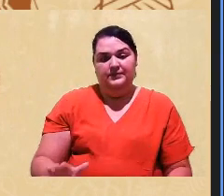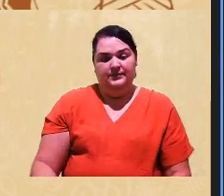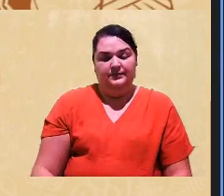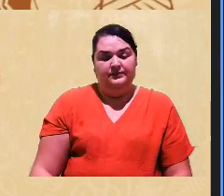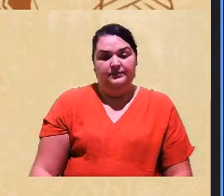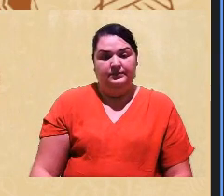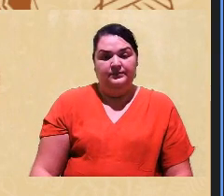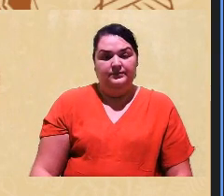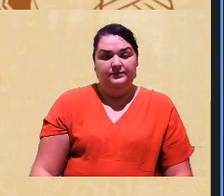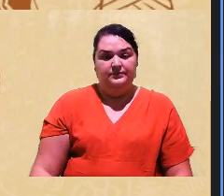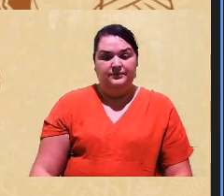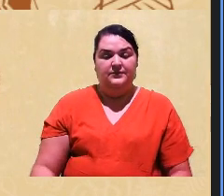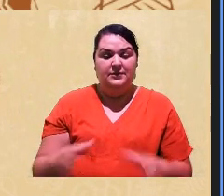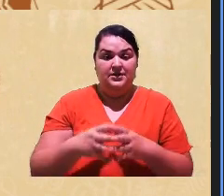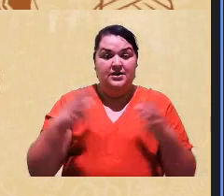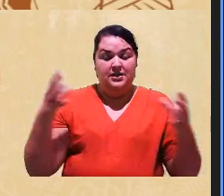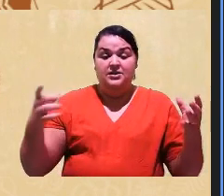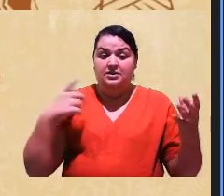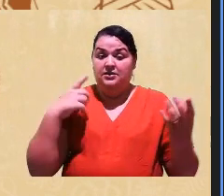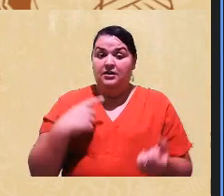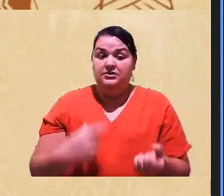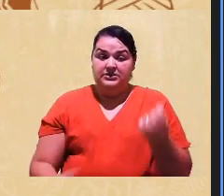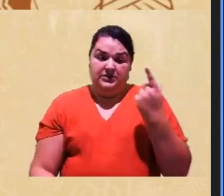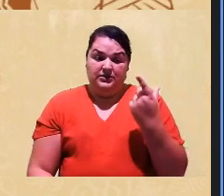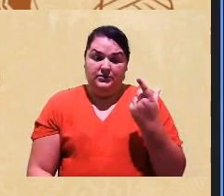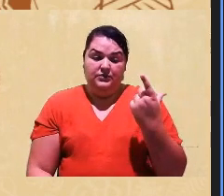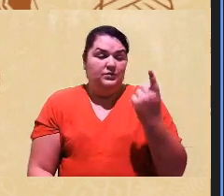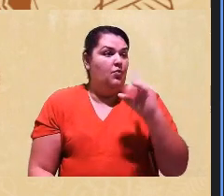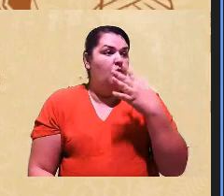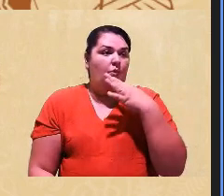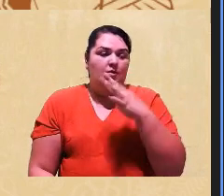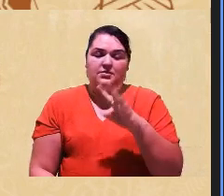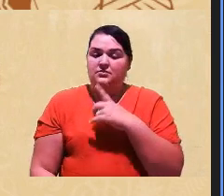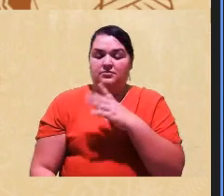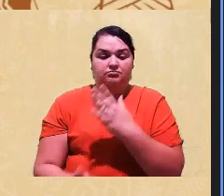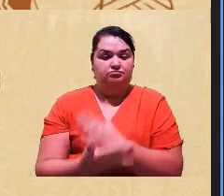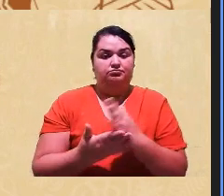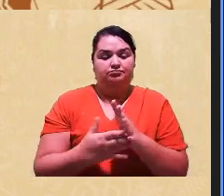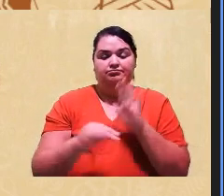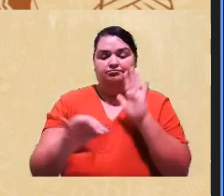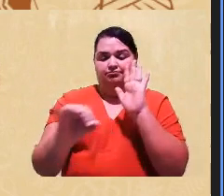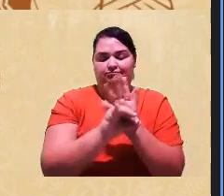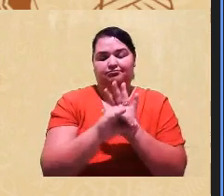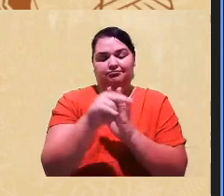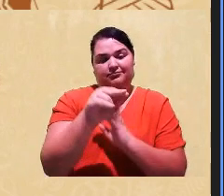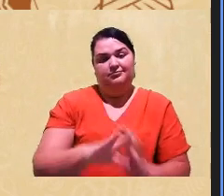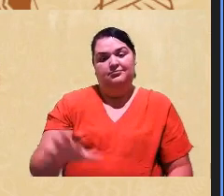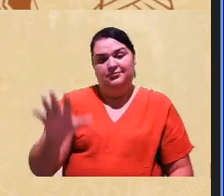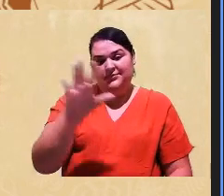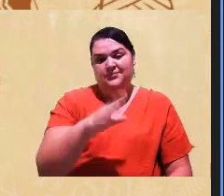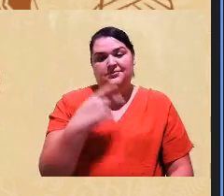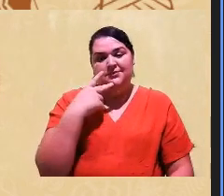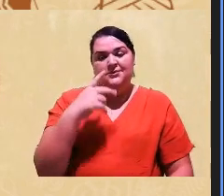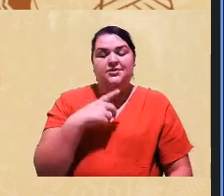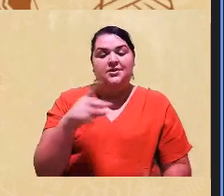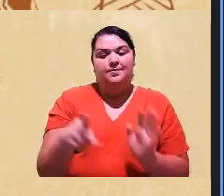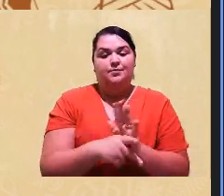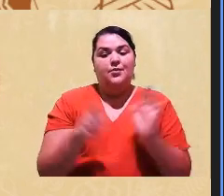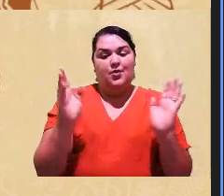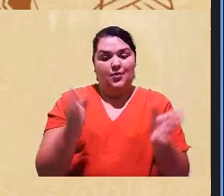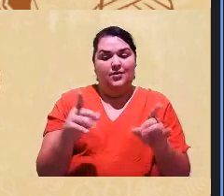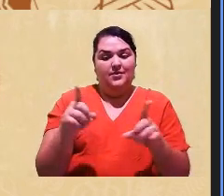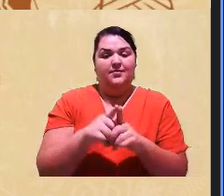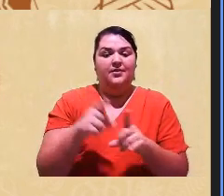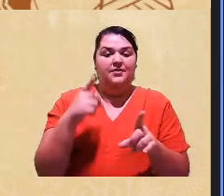nossos grandes equívocos não nos reconhecer a partir dessa identidade nacional construída a partir desse momento mas de heranças